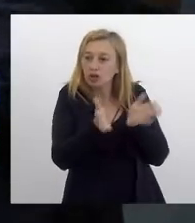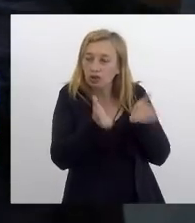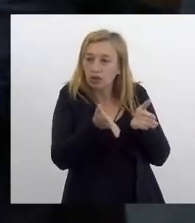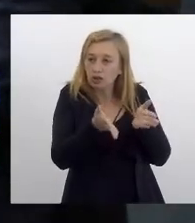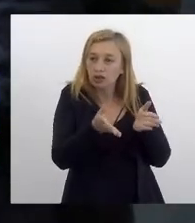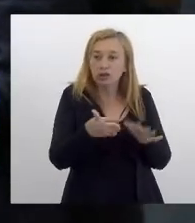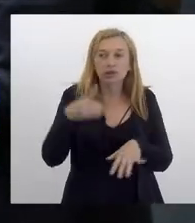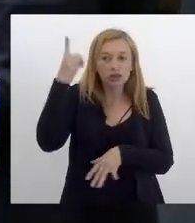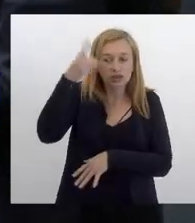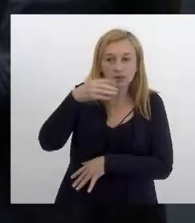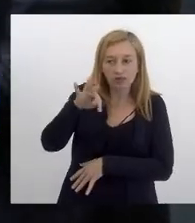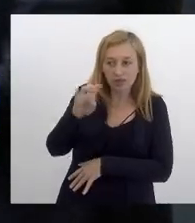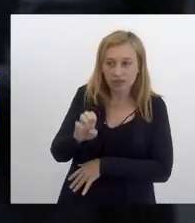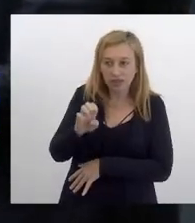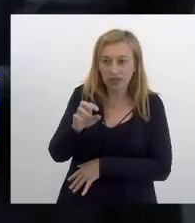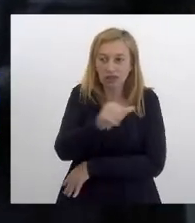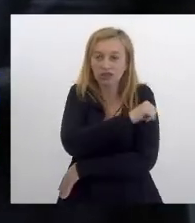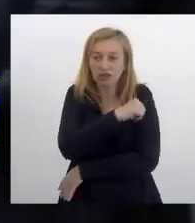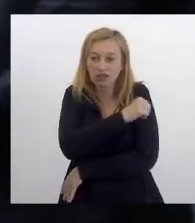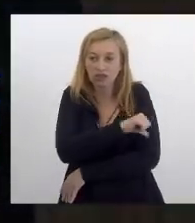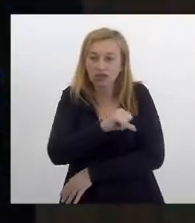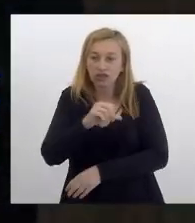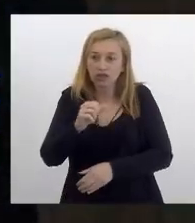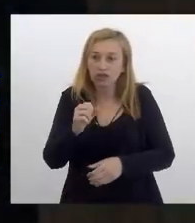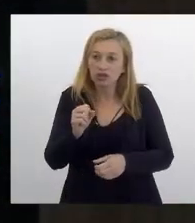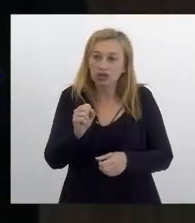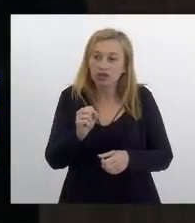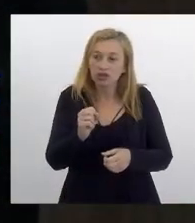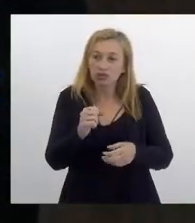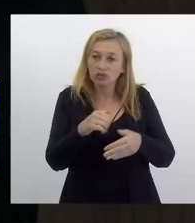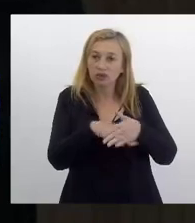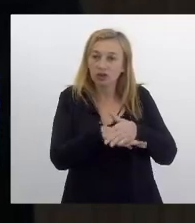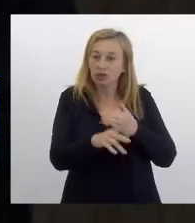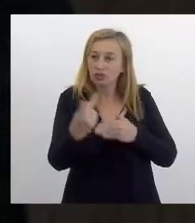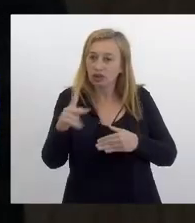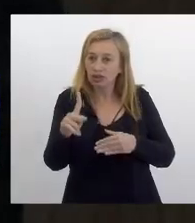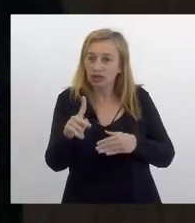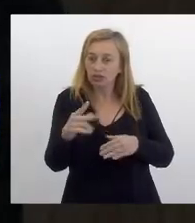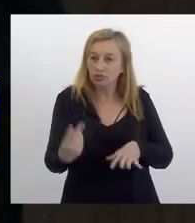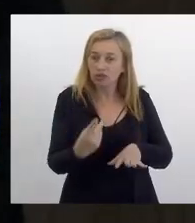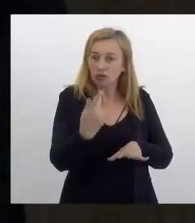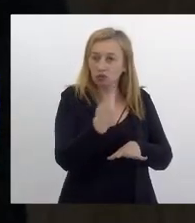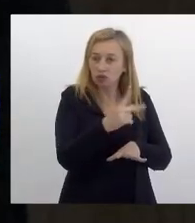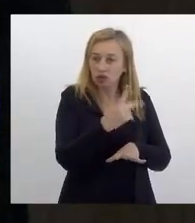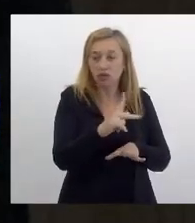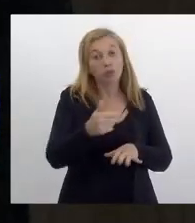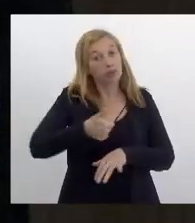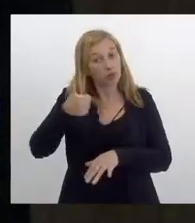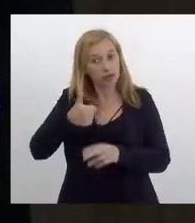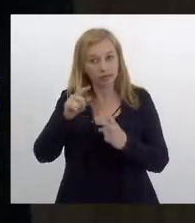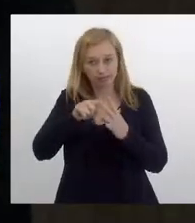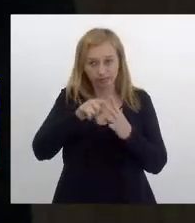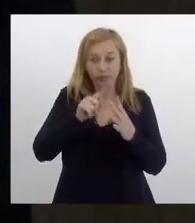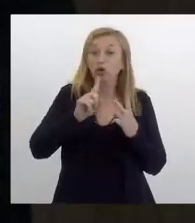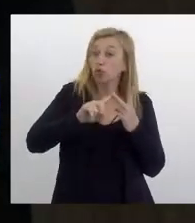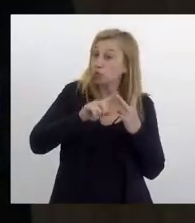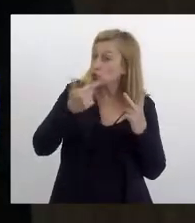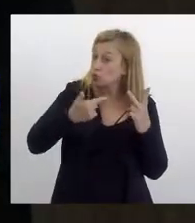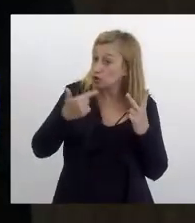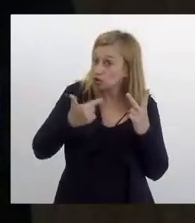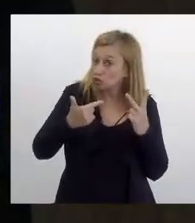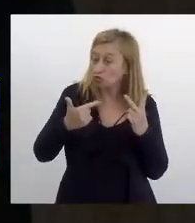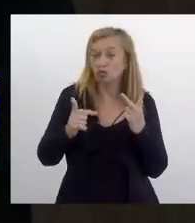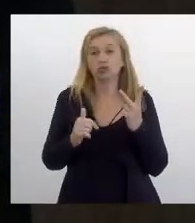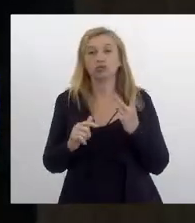e a deputada Franciane, deputada Regiane, teriam que arquivar o dela para valer o da Zeidã. Este é o primeiro. O segundo